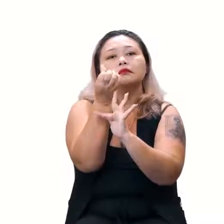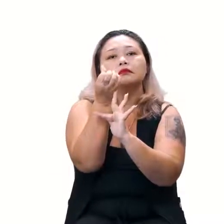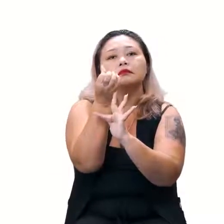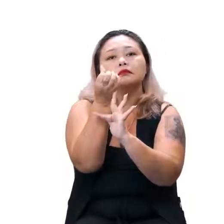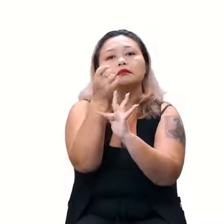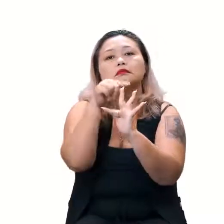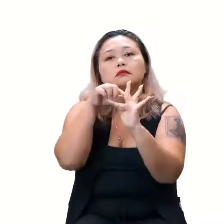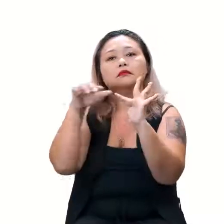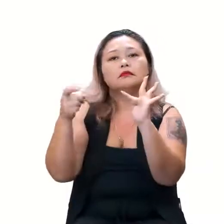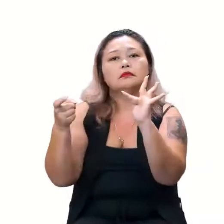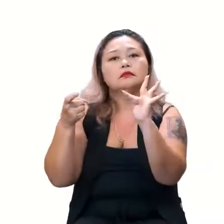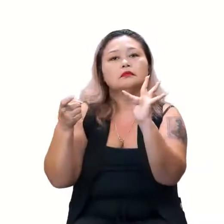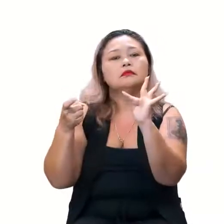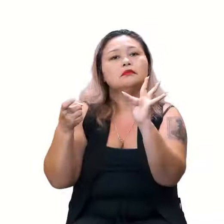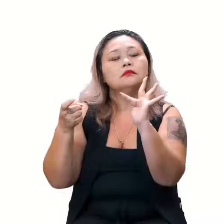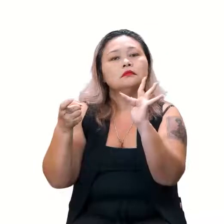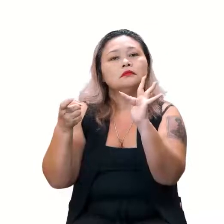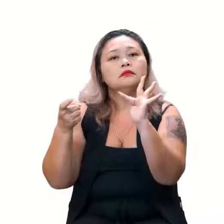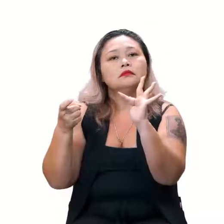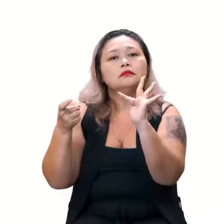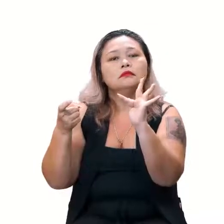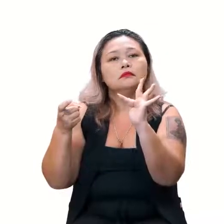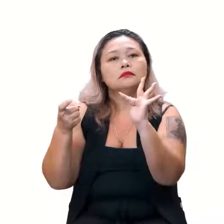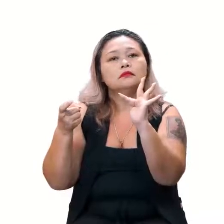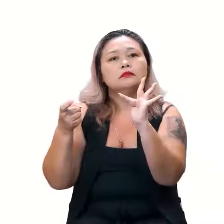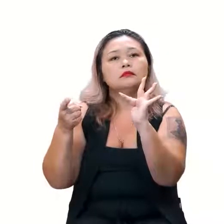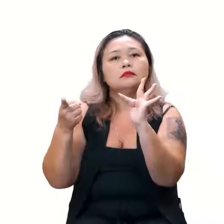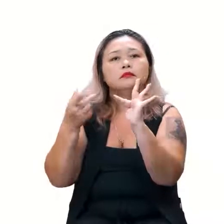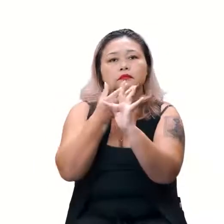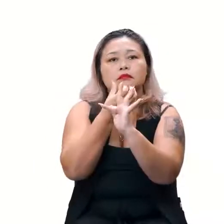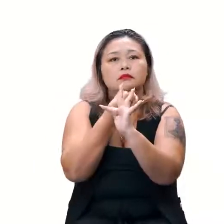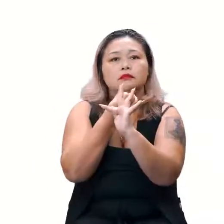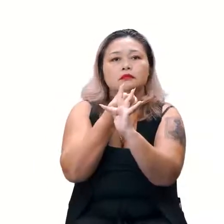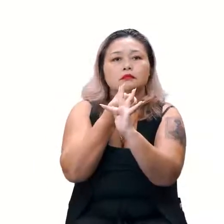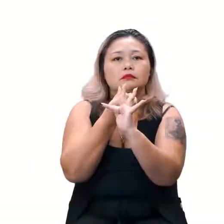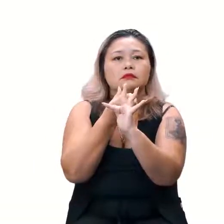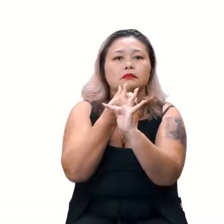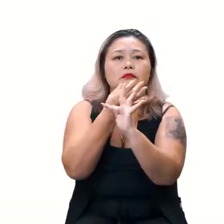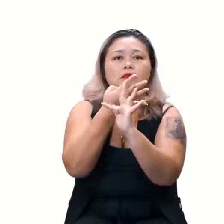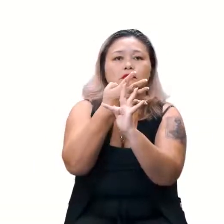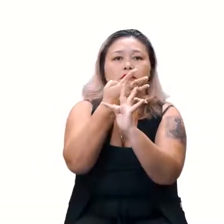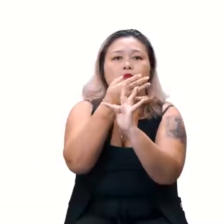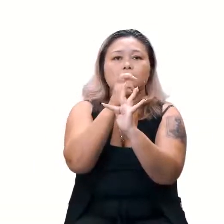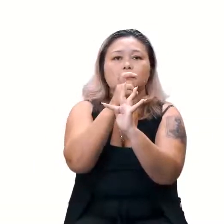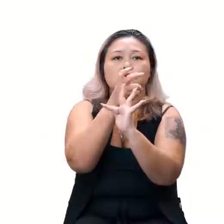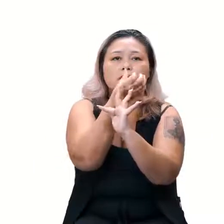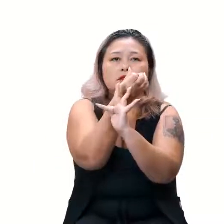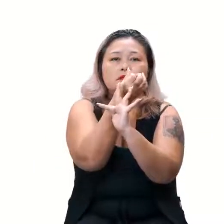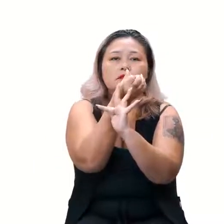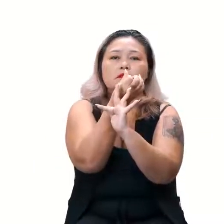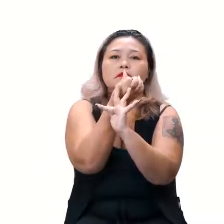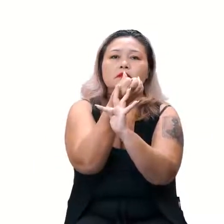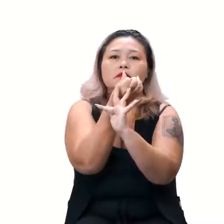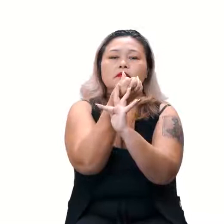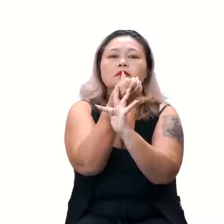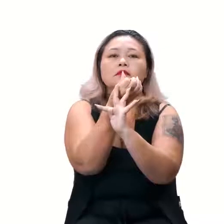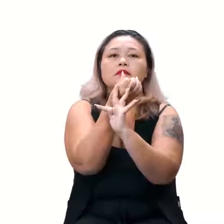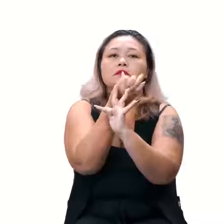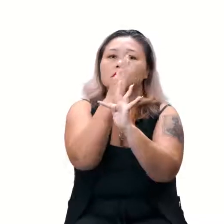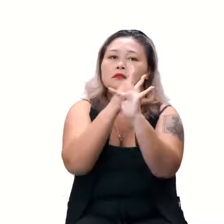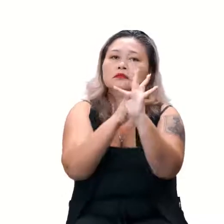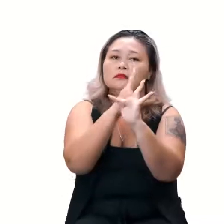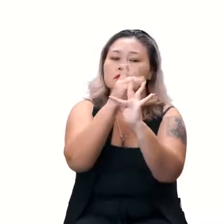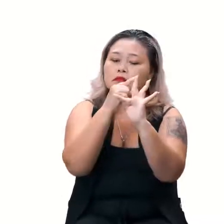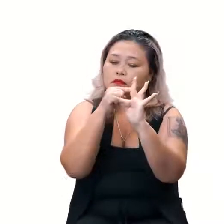o X. X. Certo? Então, vamos dizer que aqui seja o 6, né? 1, 2, 3, 4, 5, 6. Beleza. E aqui também